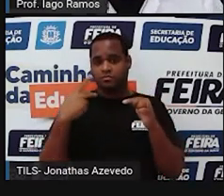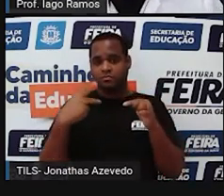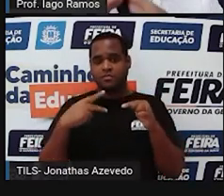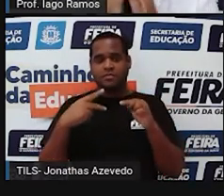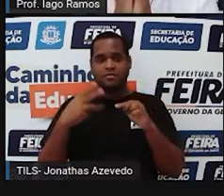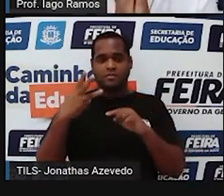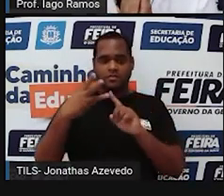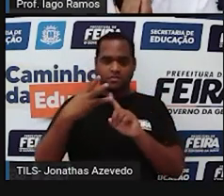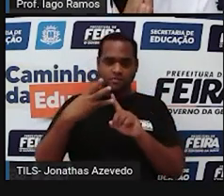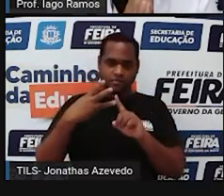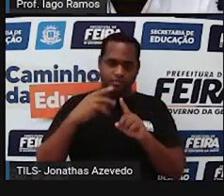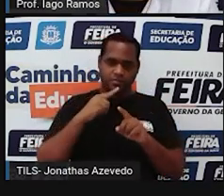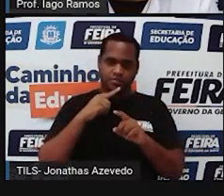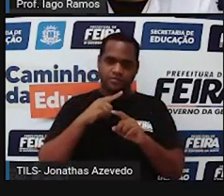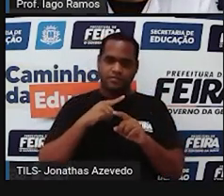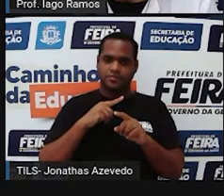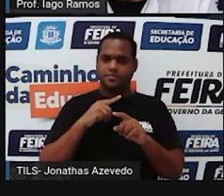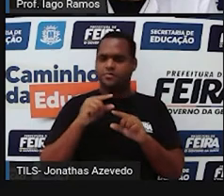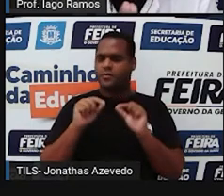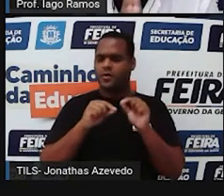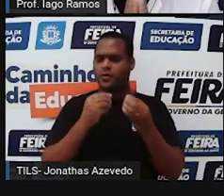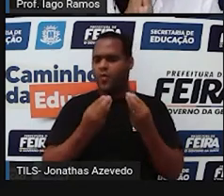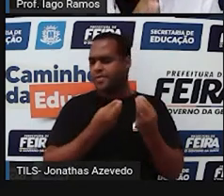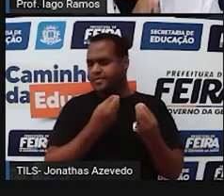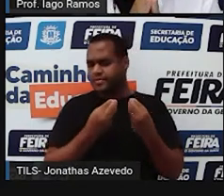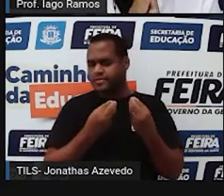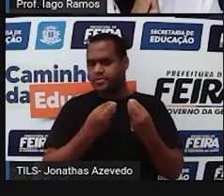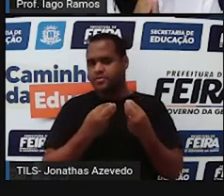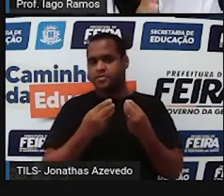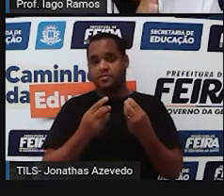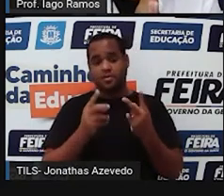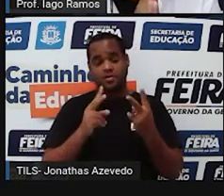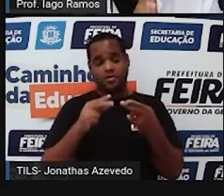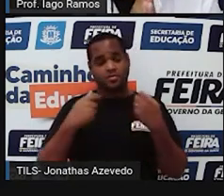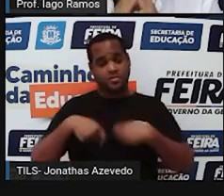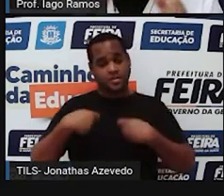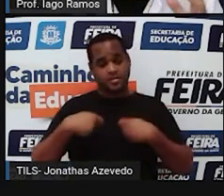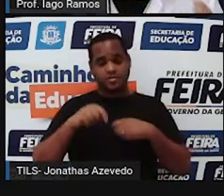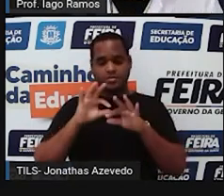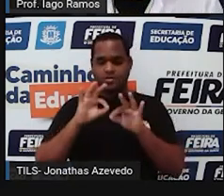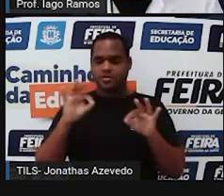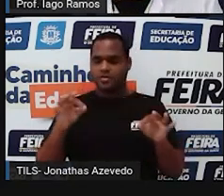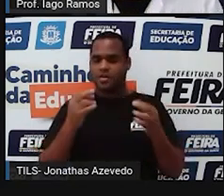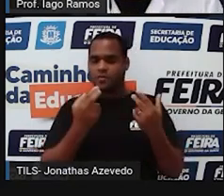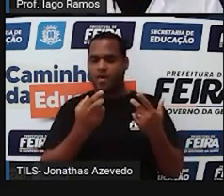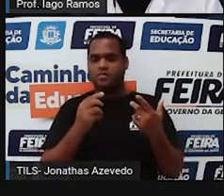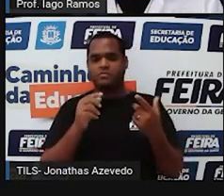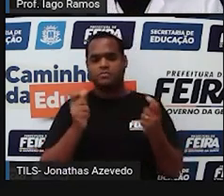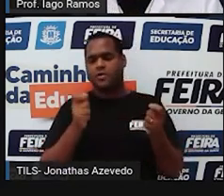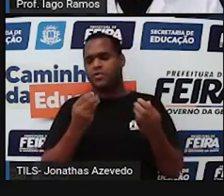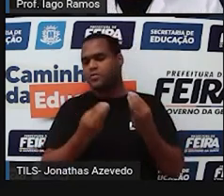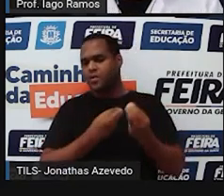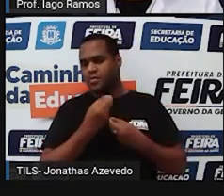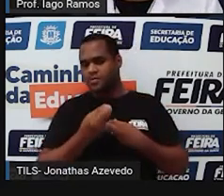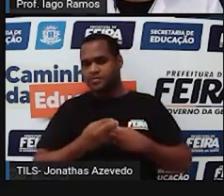qual a posição dessa corda para ela ter a mesma distância das outras duas cordas